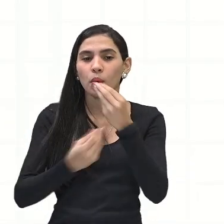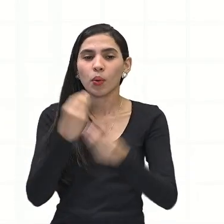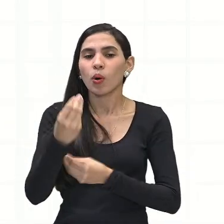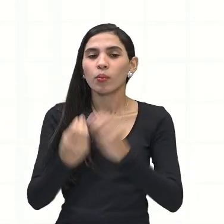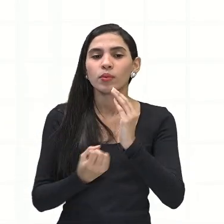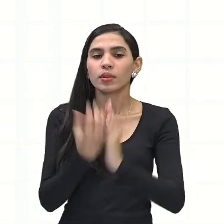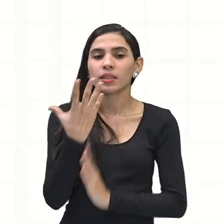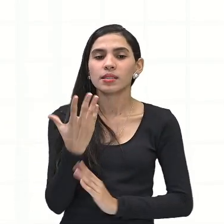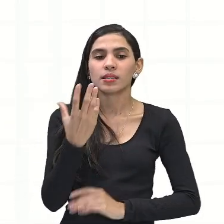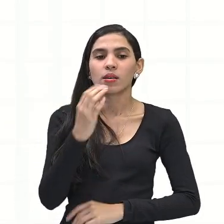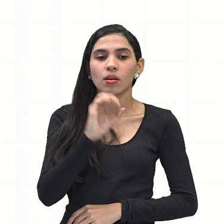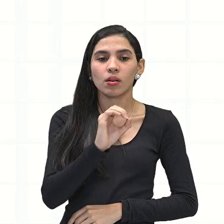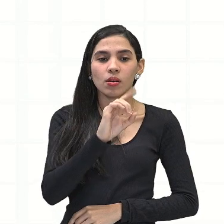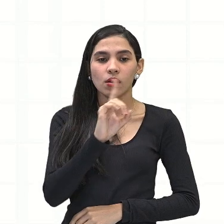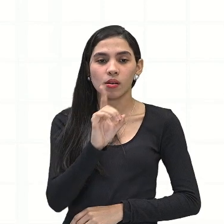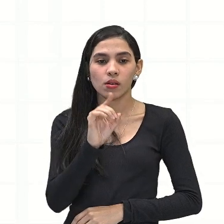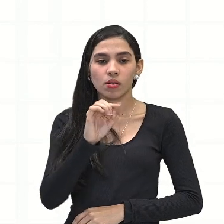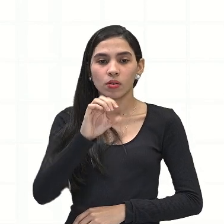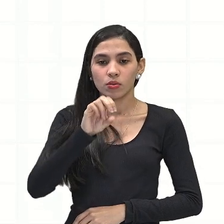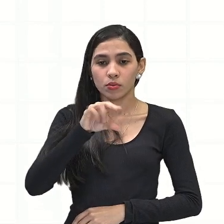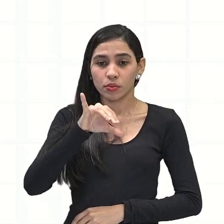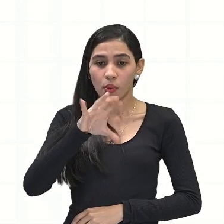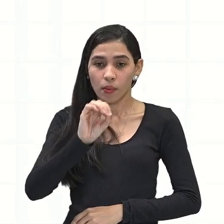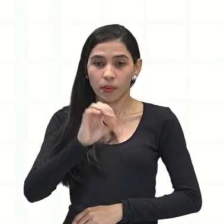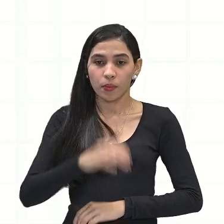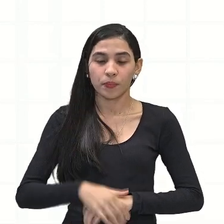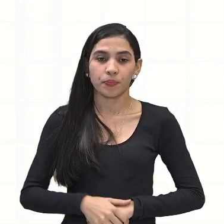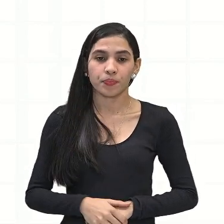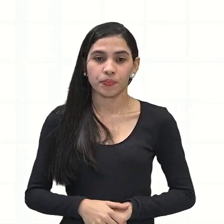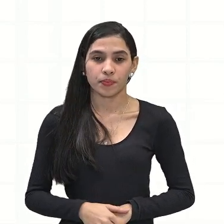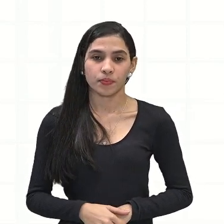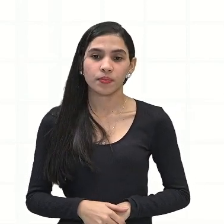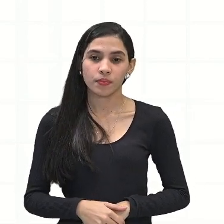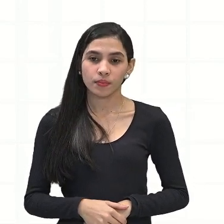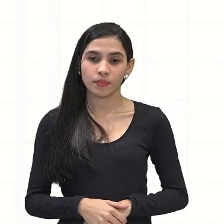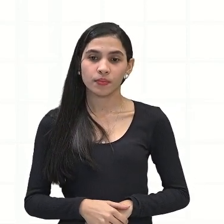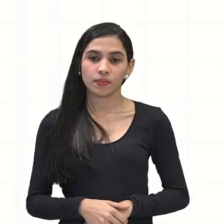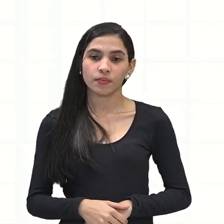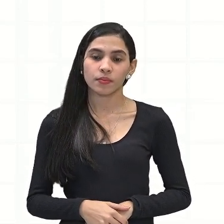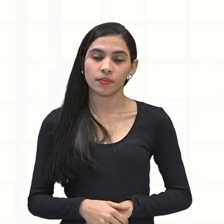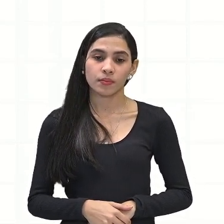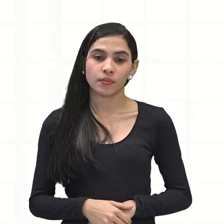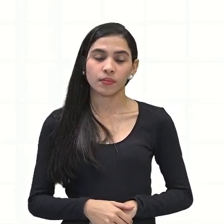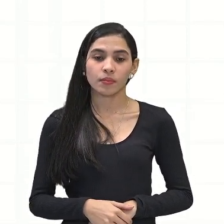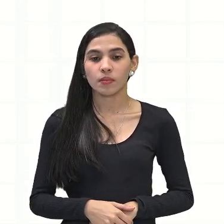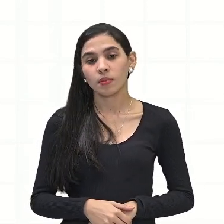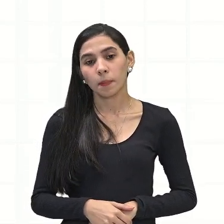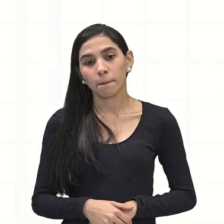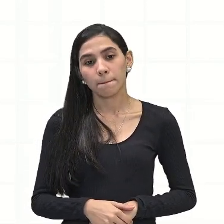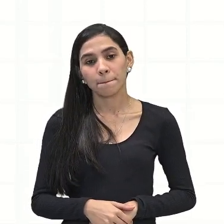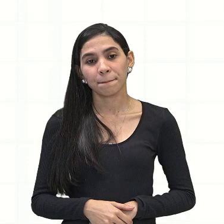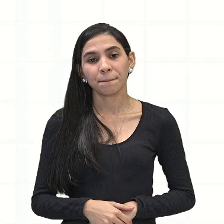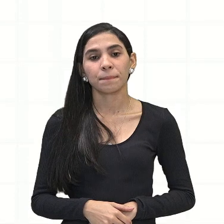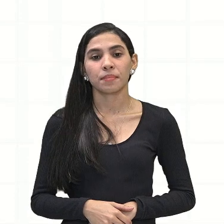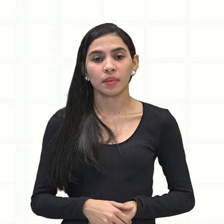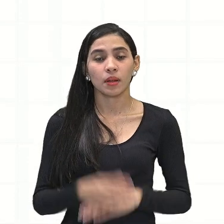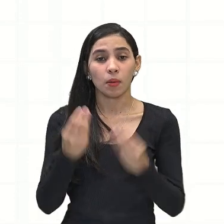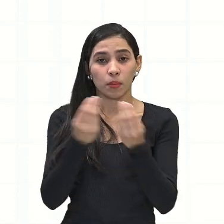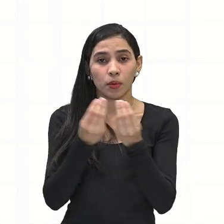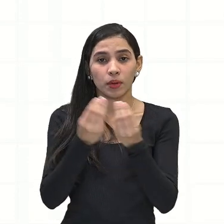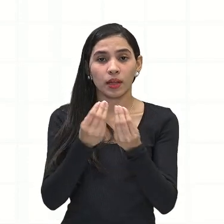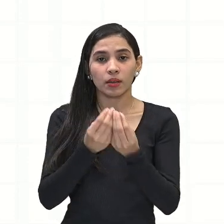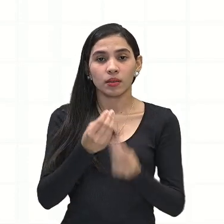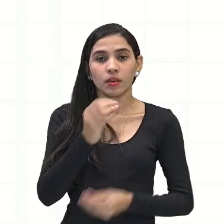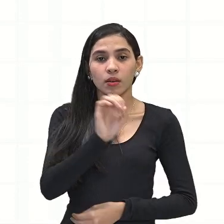formação do ozônio, tá? Então, nós temos aqui, ó, uma molécula de oxigênio,